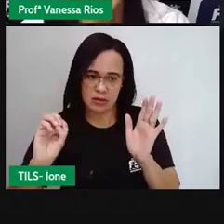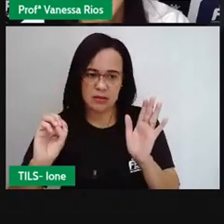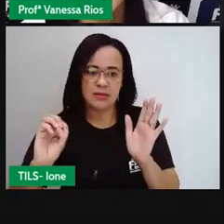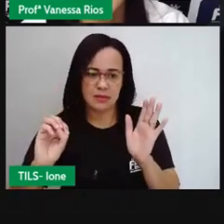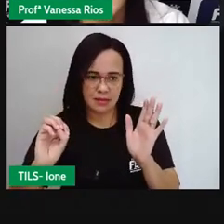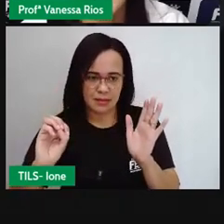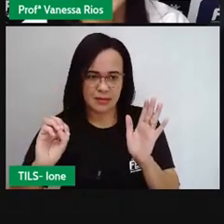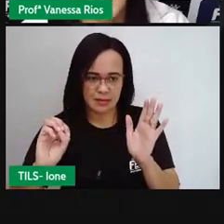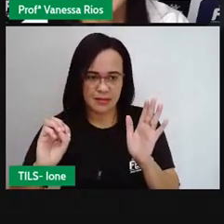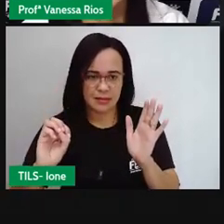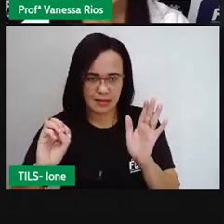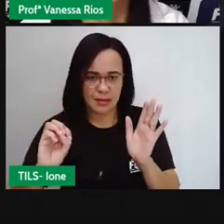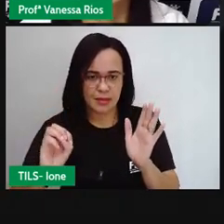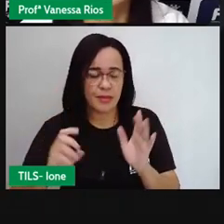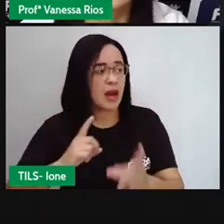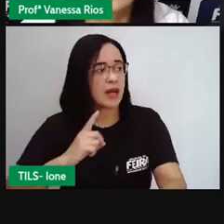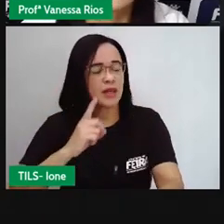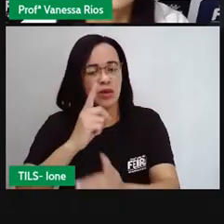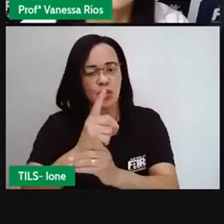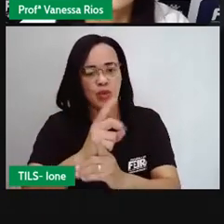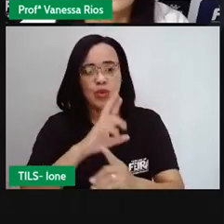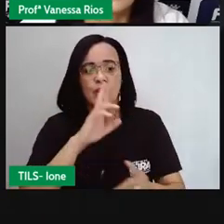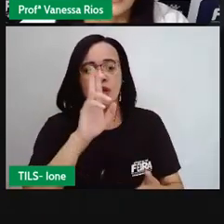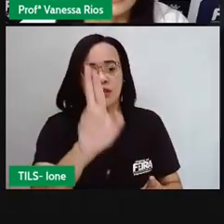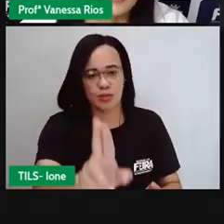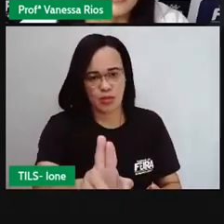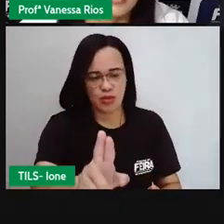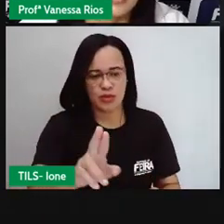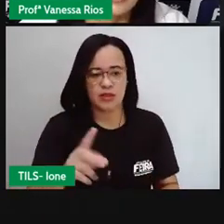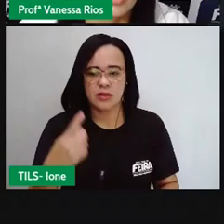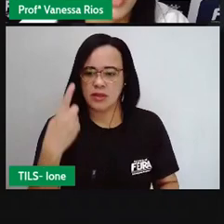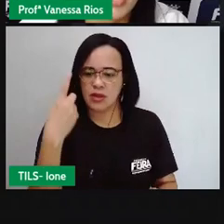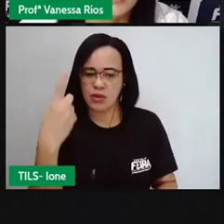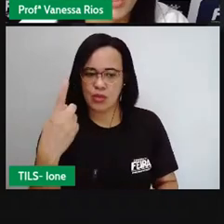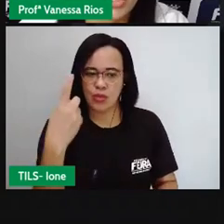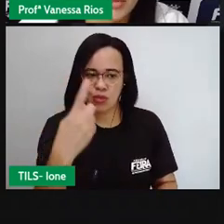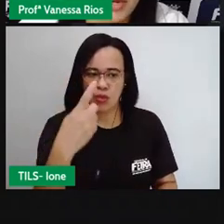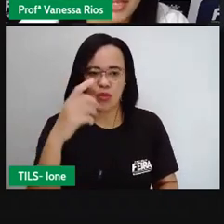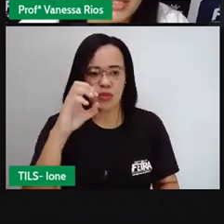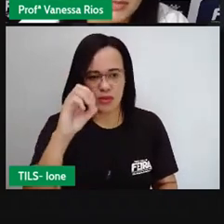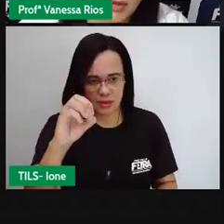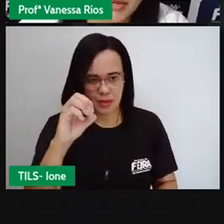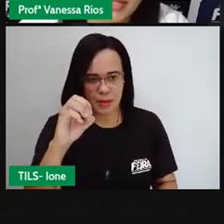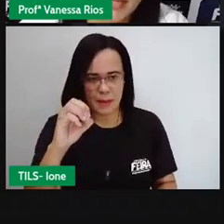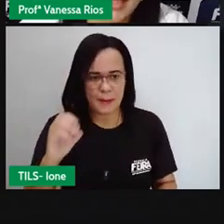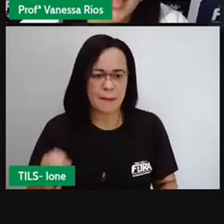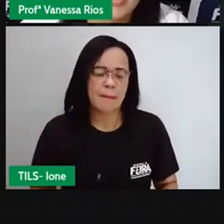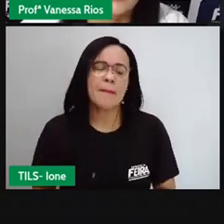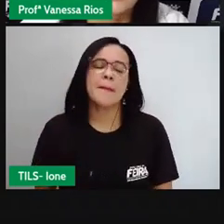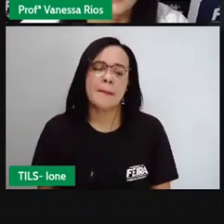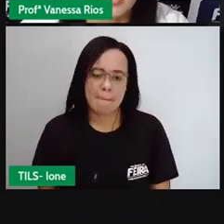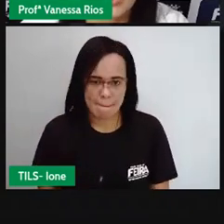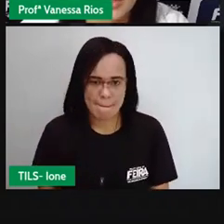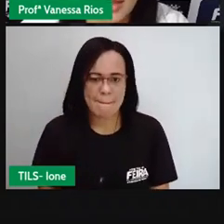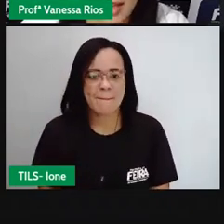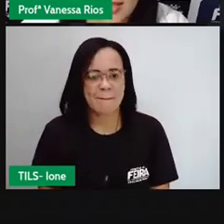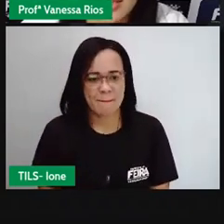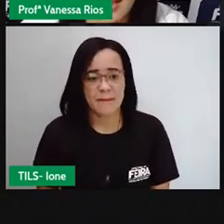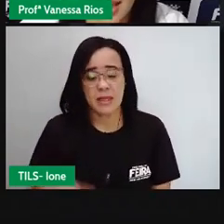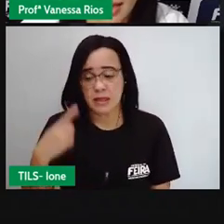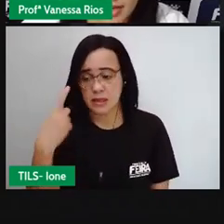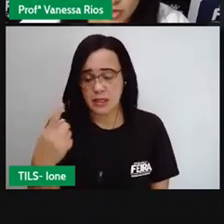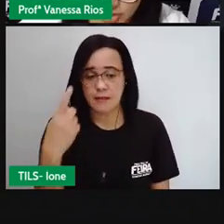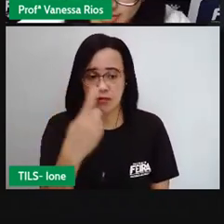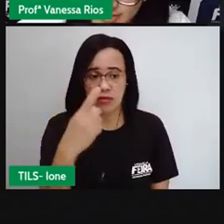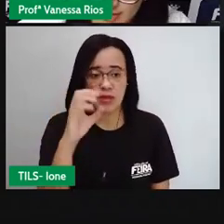a gente acha o resultado cento e dez então a resposta para esse problema é cento e dez